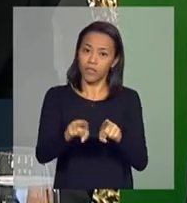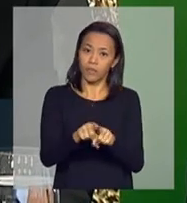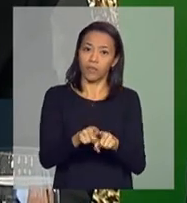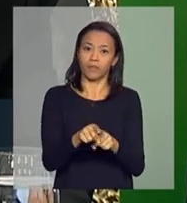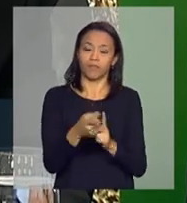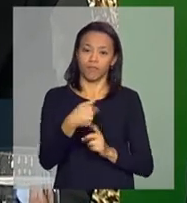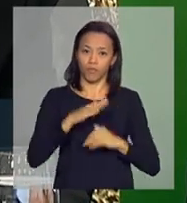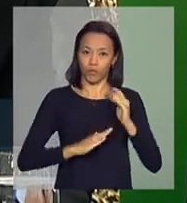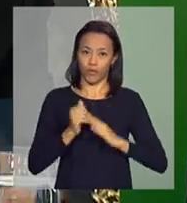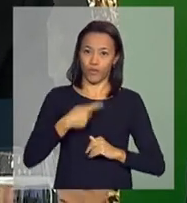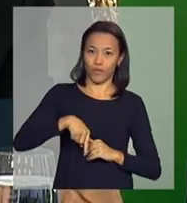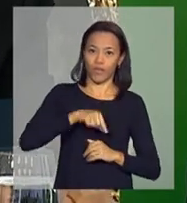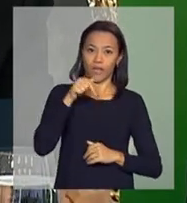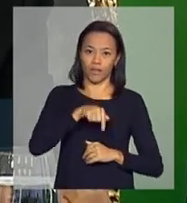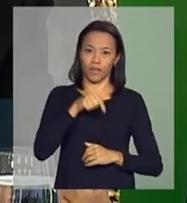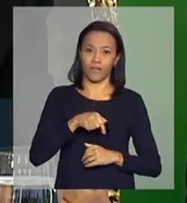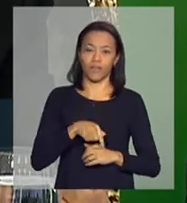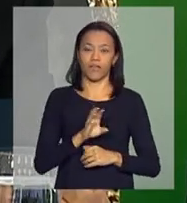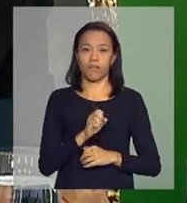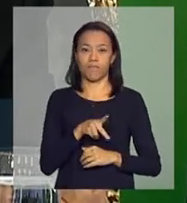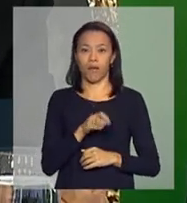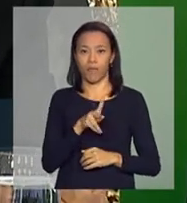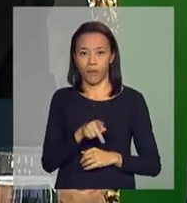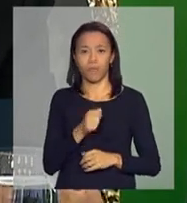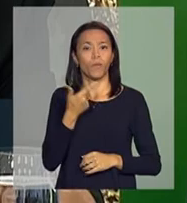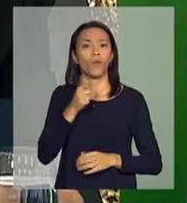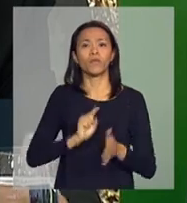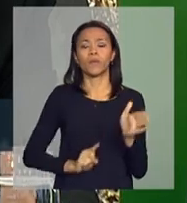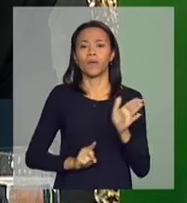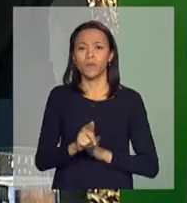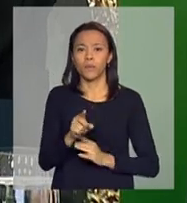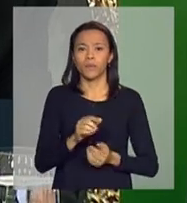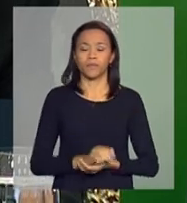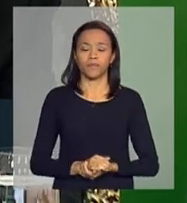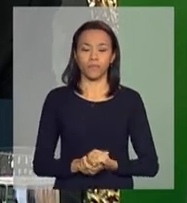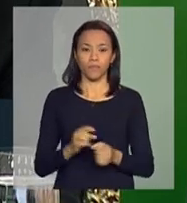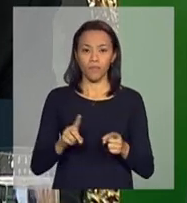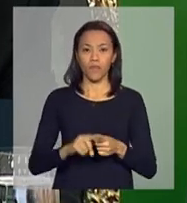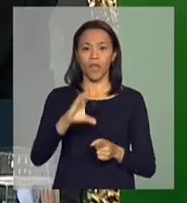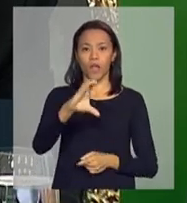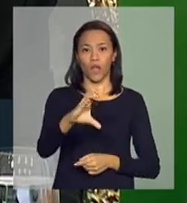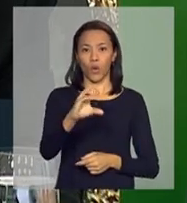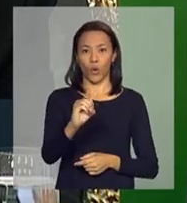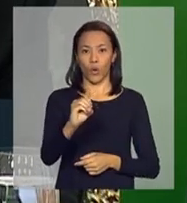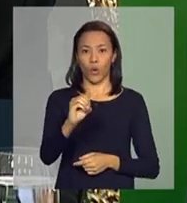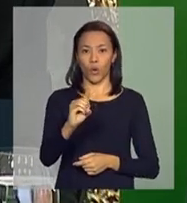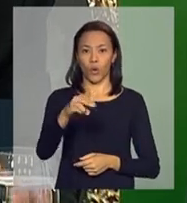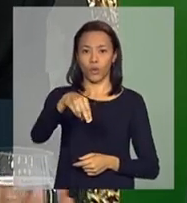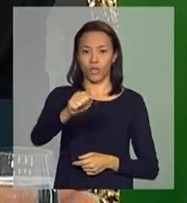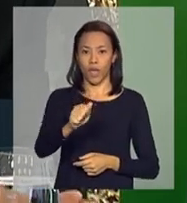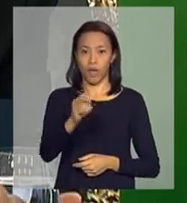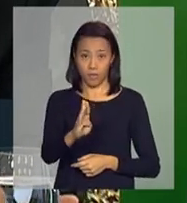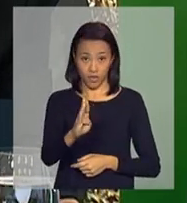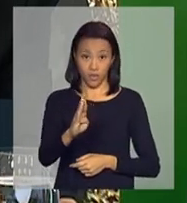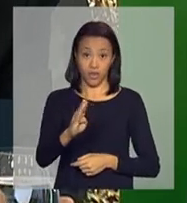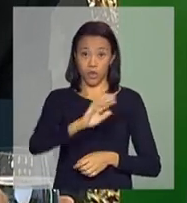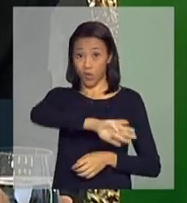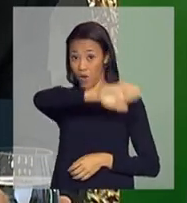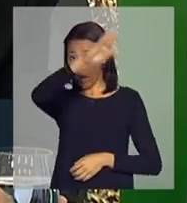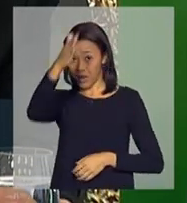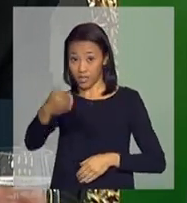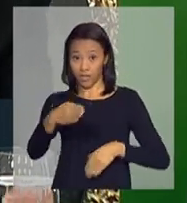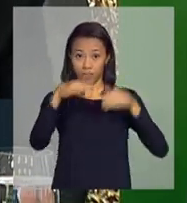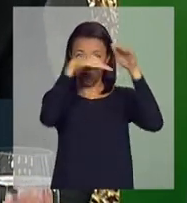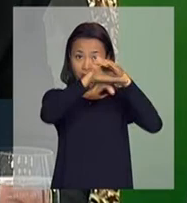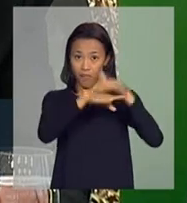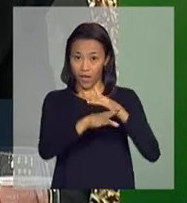técnicos. Outra pergunta. A Conab, os armazéns da Conab, nós não gostaríamos de construir nem um armazém.